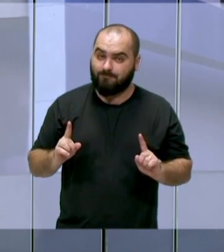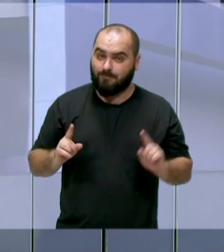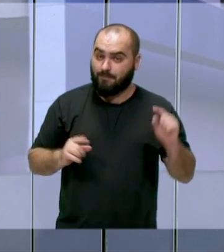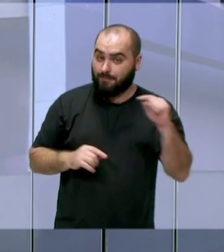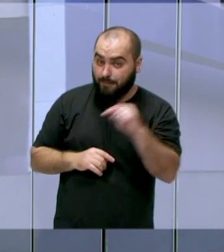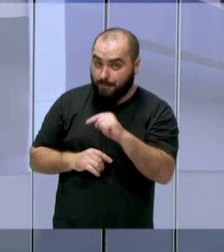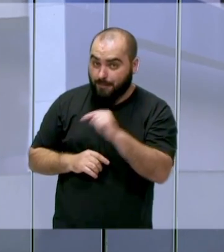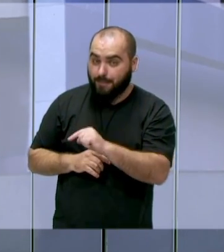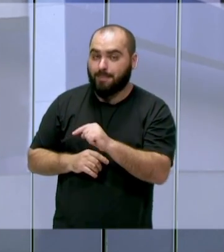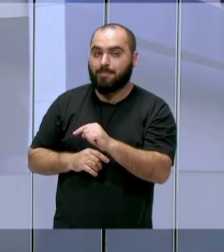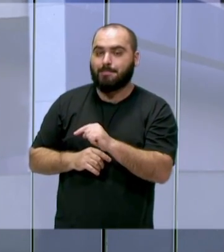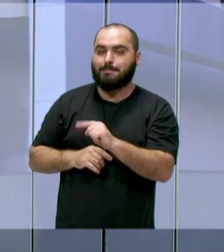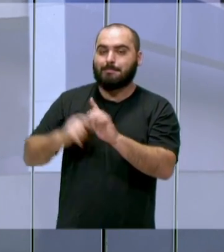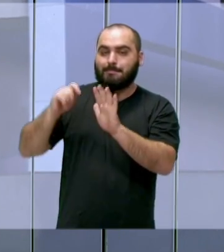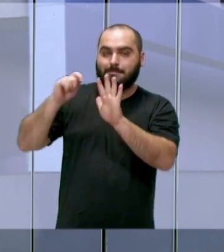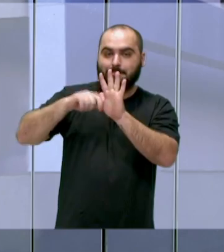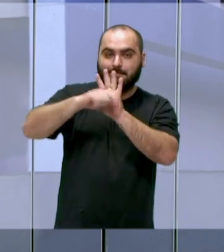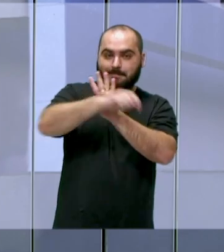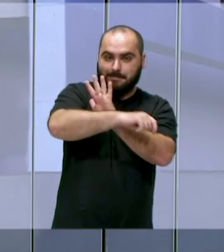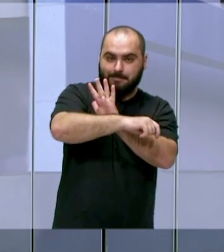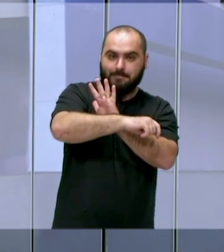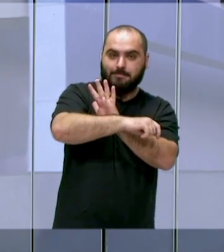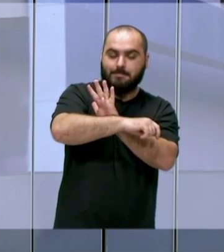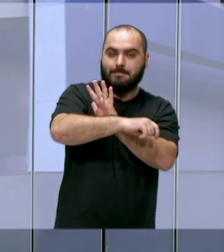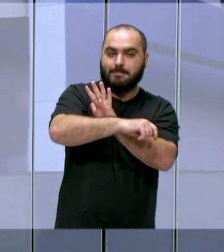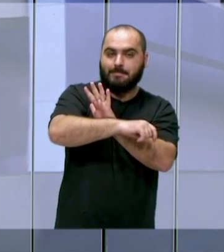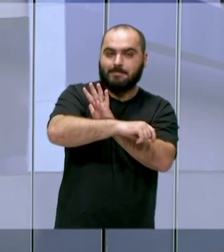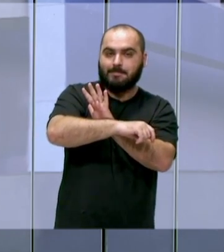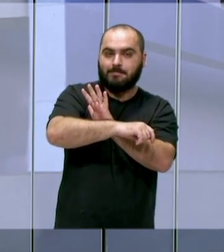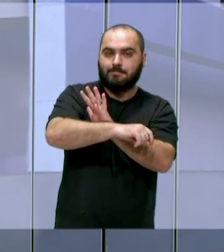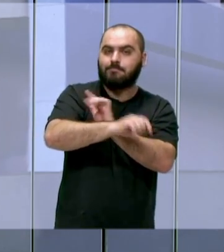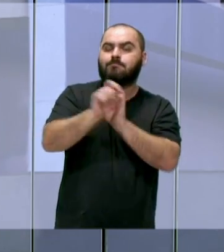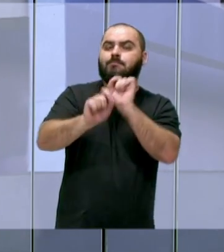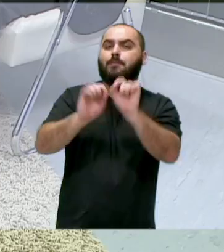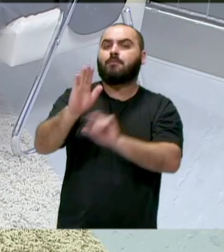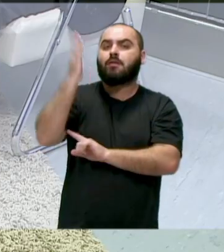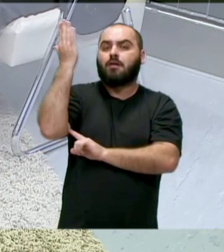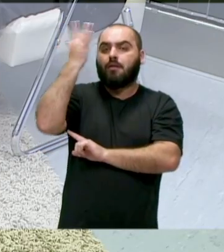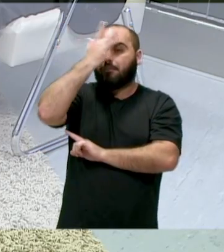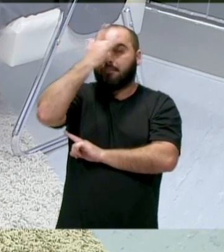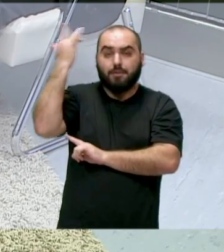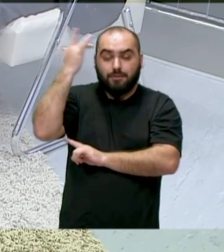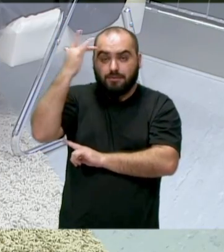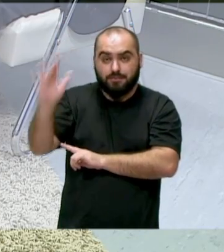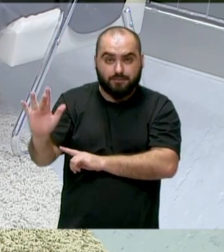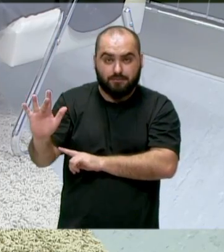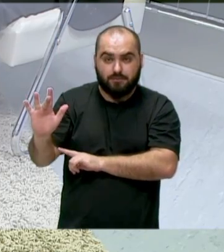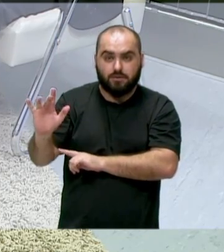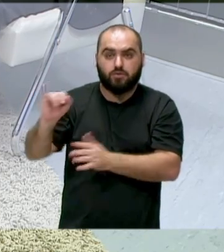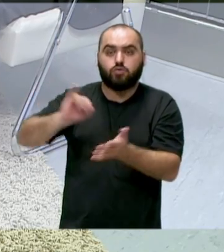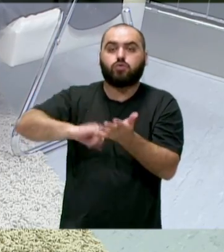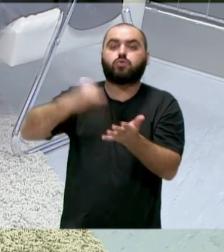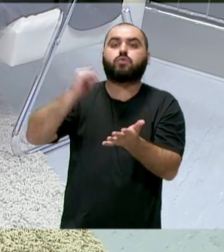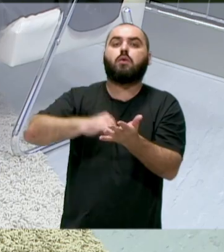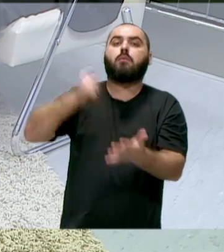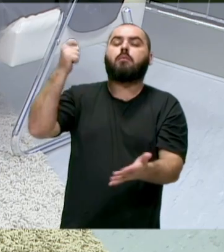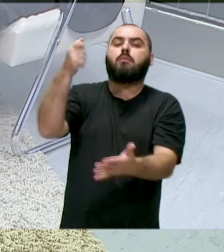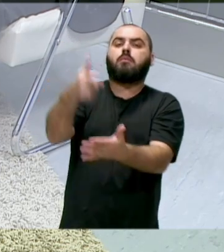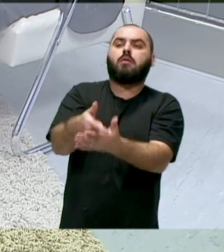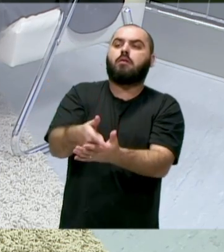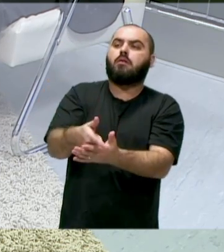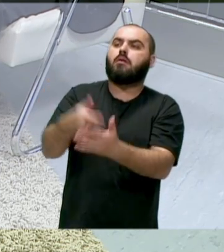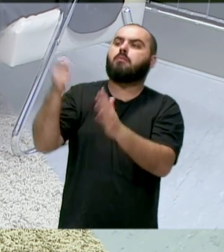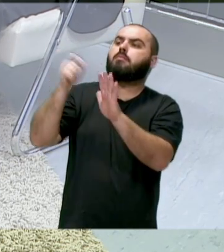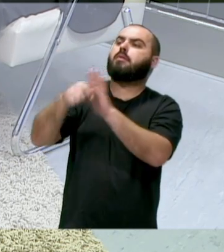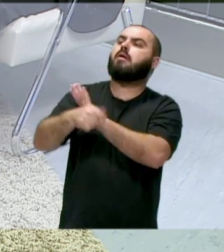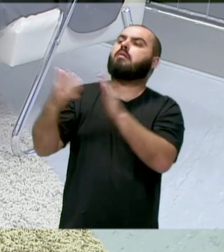mediante esse parcelamento, o que ocorreu foi que as pessoas não sabiam que juros eu ia pagar. Tá, e se eu parcelar